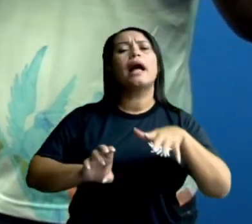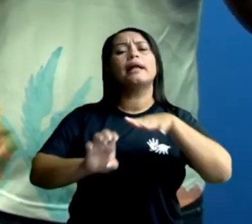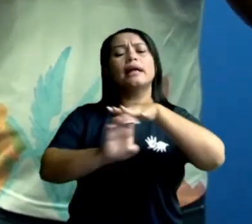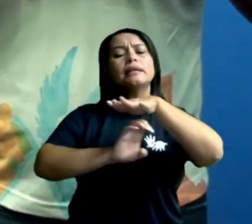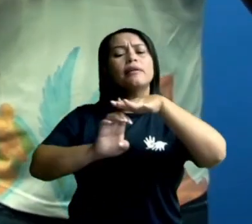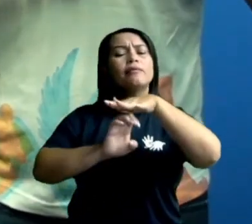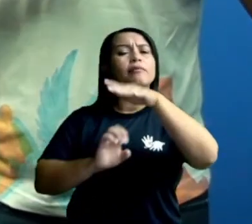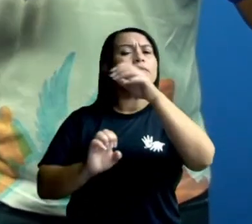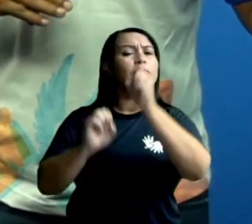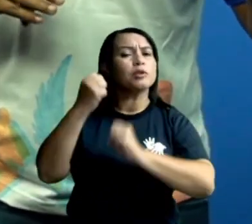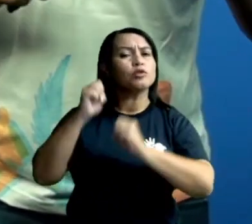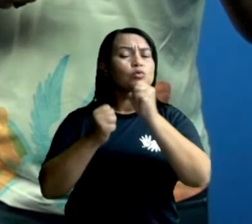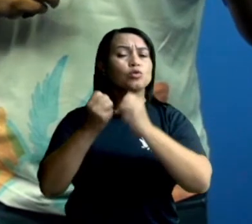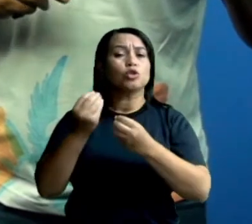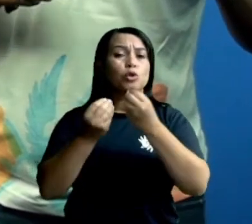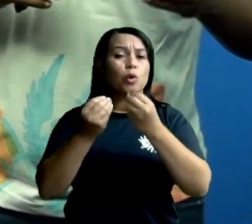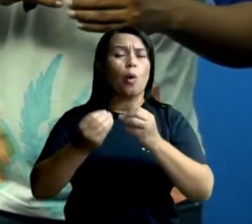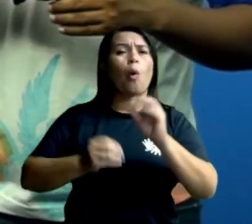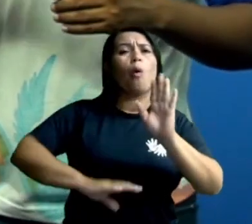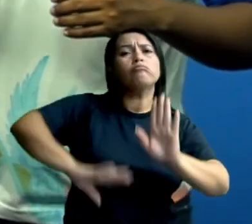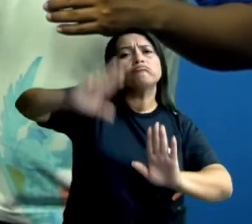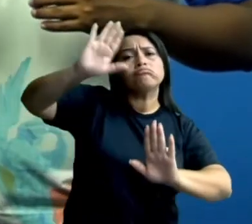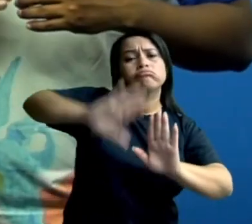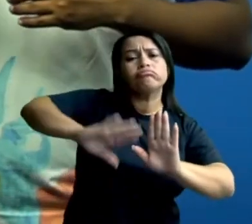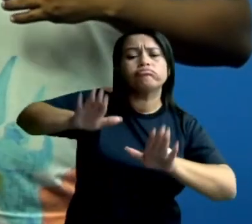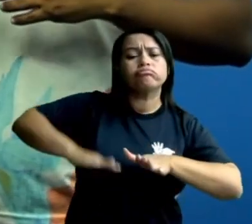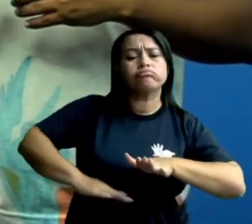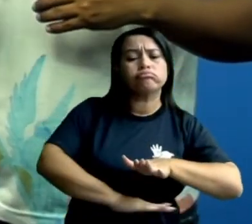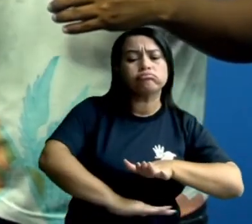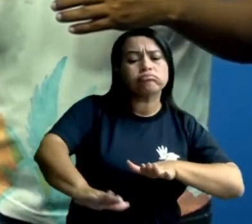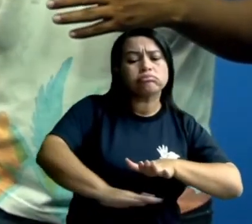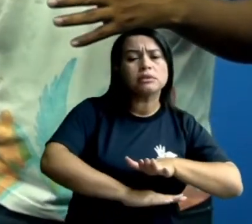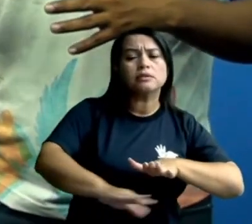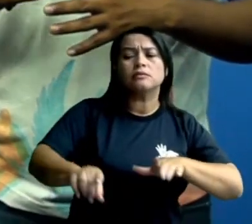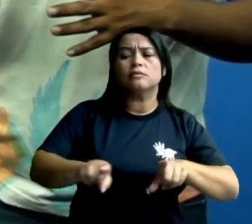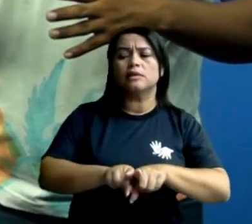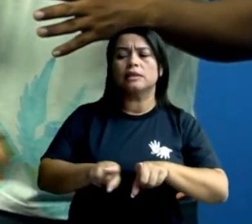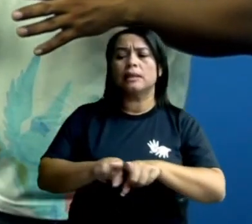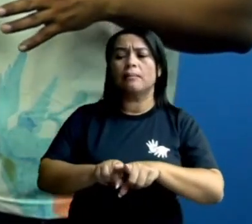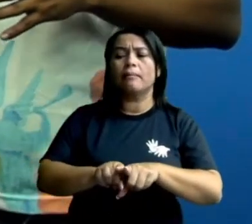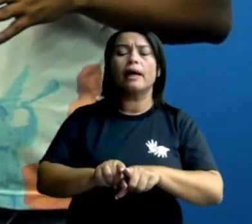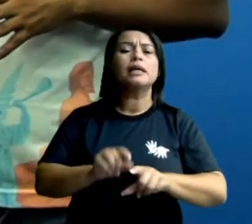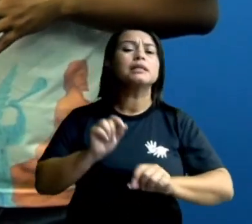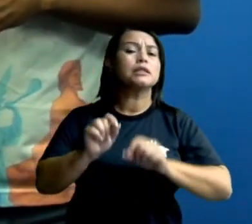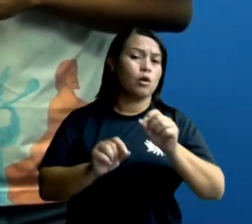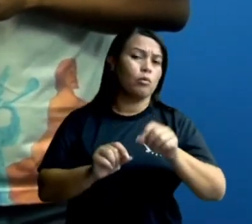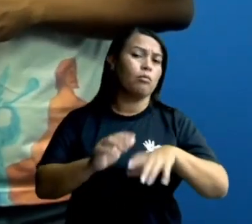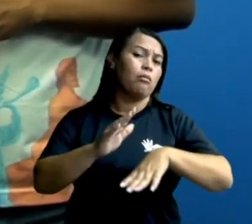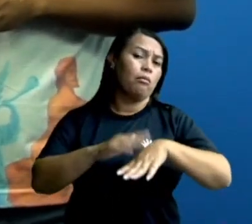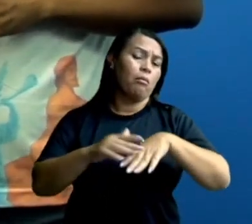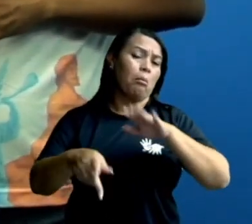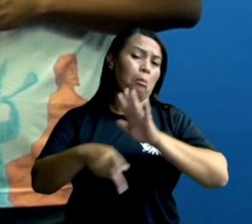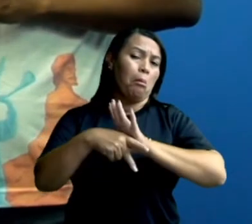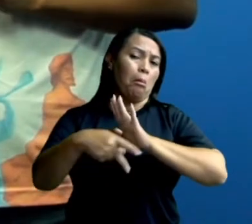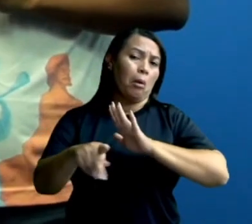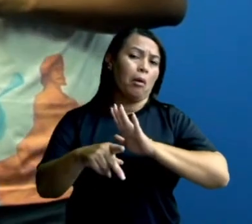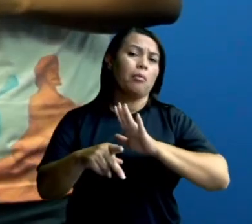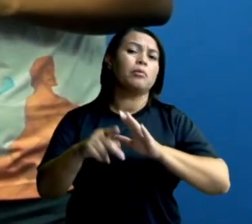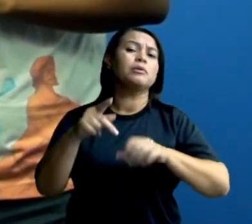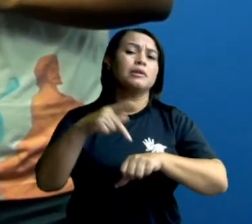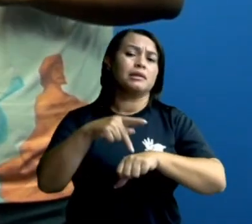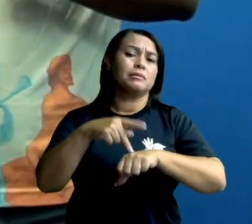revestimento de paredes, revestimento de pisos, como a ardósia. São formadas por rochas sedimentares.